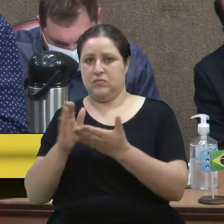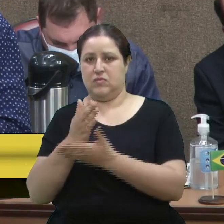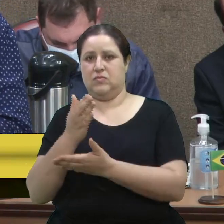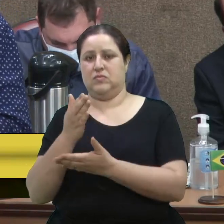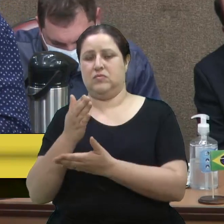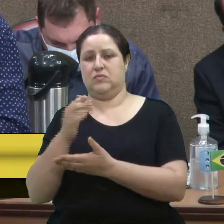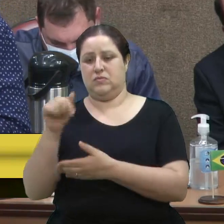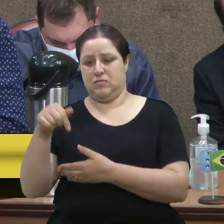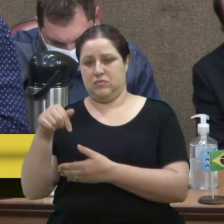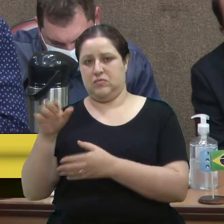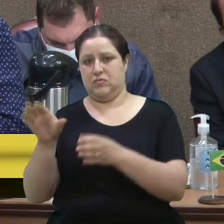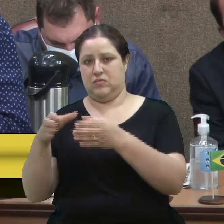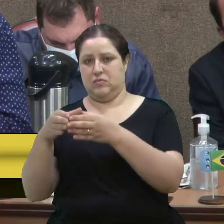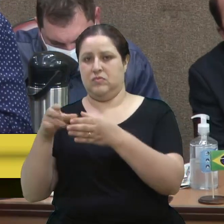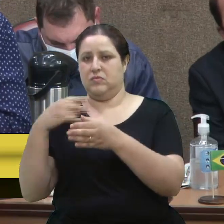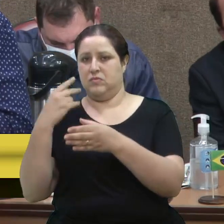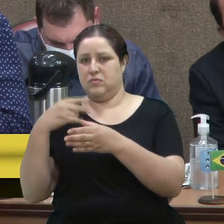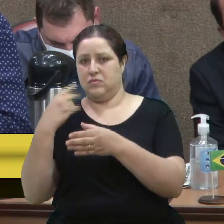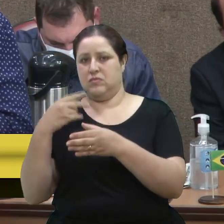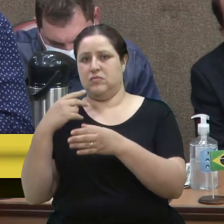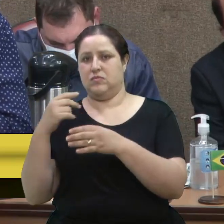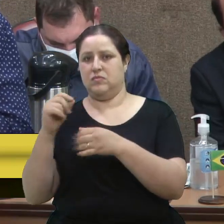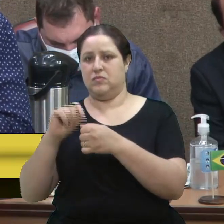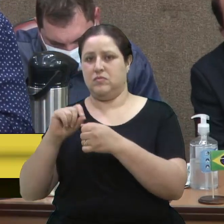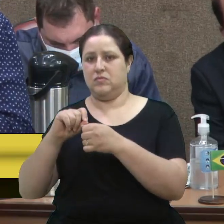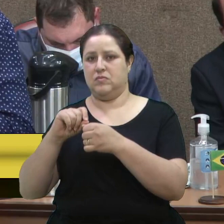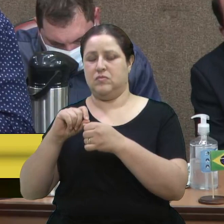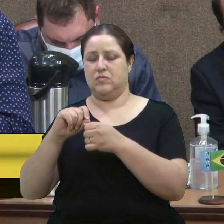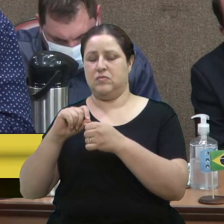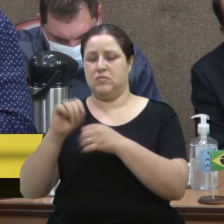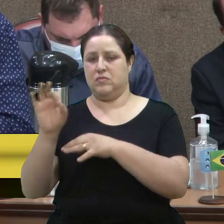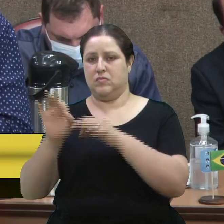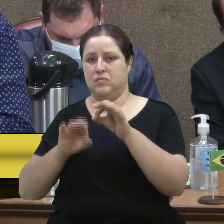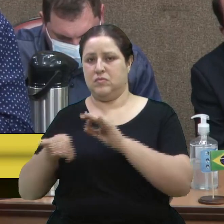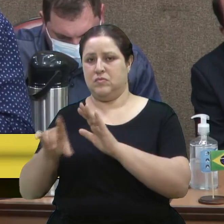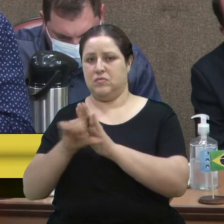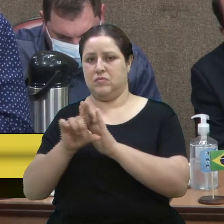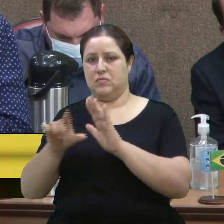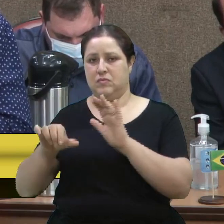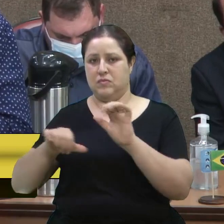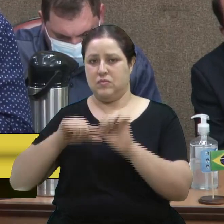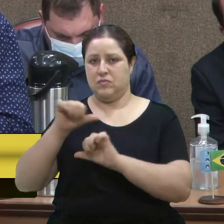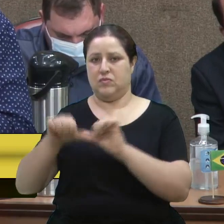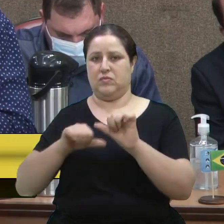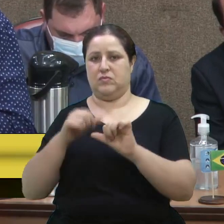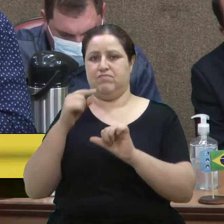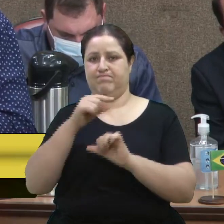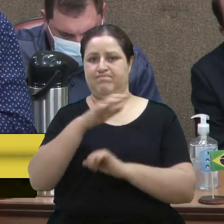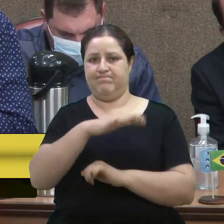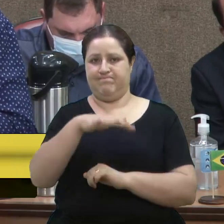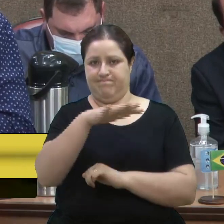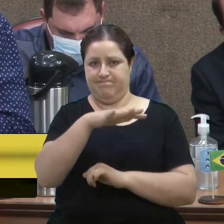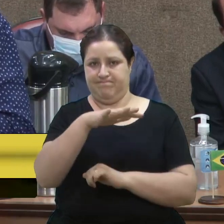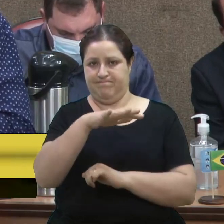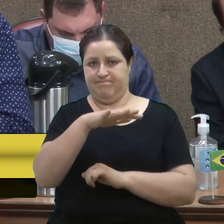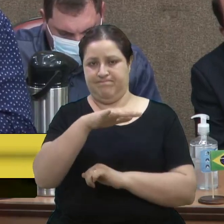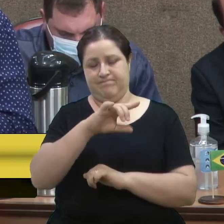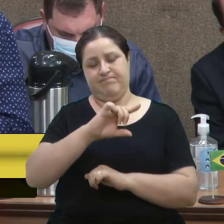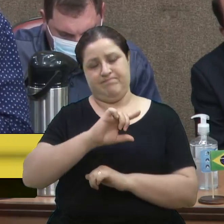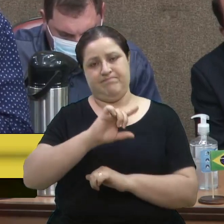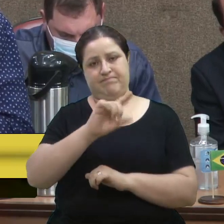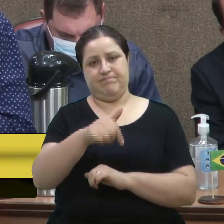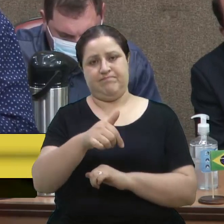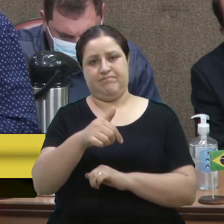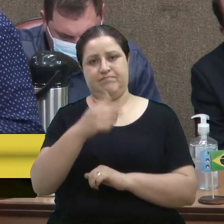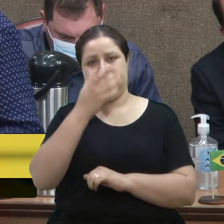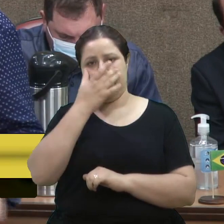aqui como vereadores, poder fazer um projeto de lei para alterar essa situação, enfim, posterior, que eu